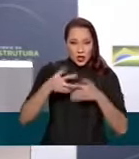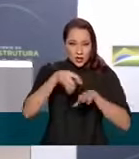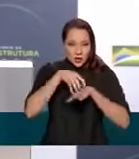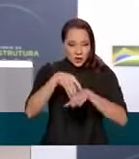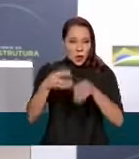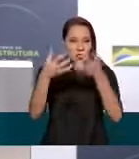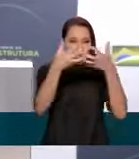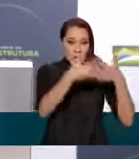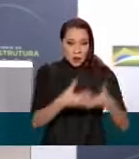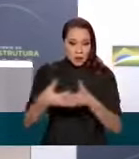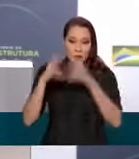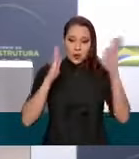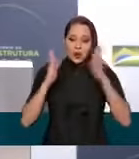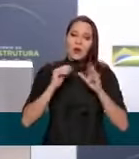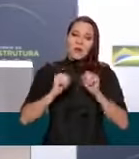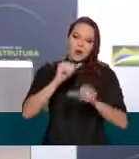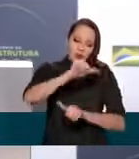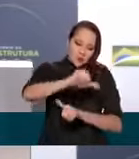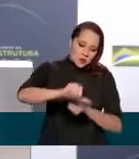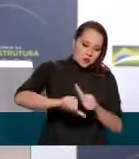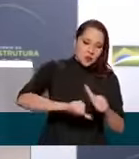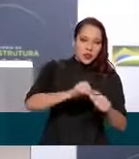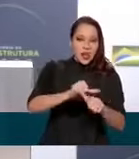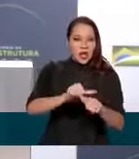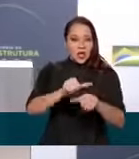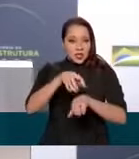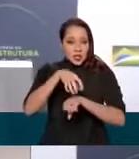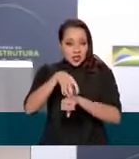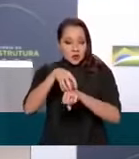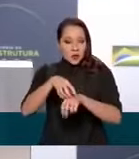transposta para a ferrovia, e nós passaremos a ter ferrovia para Santos.